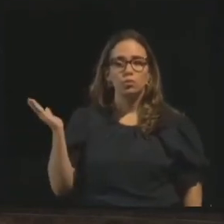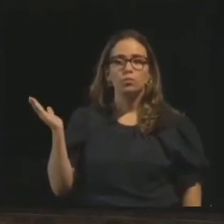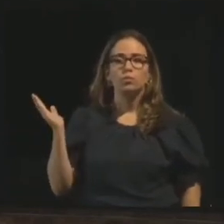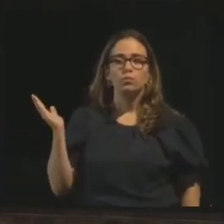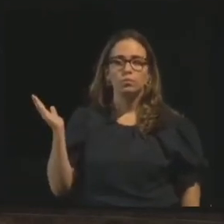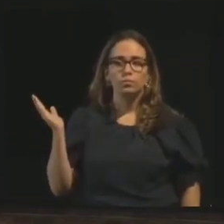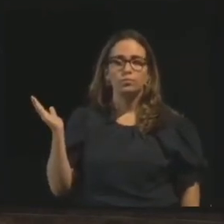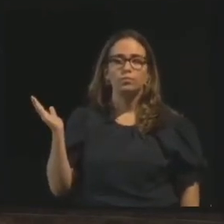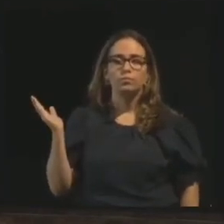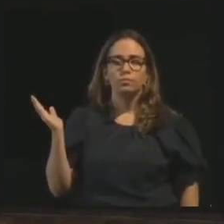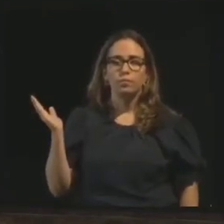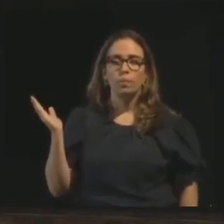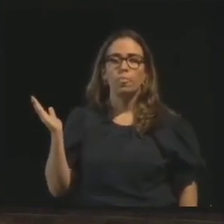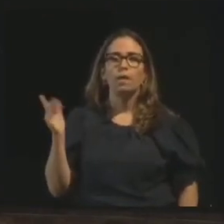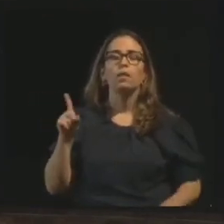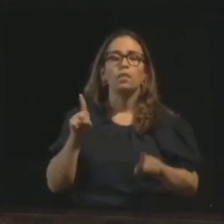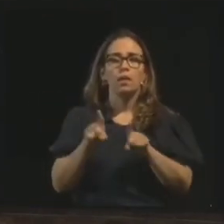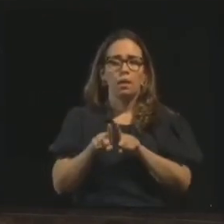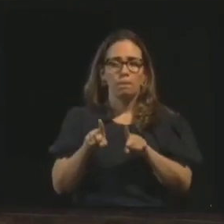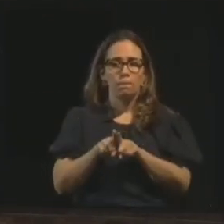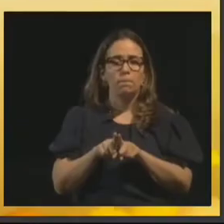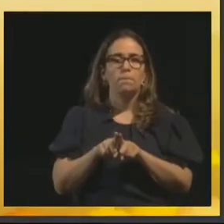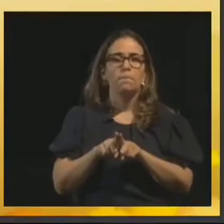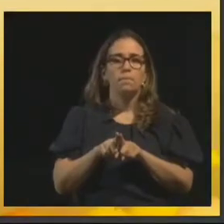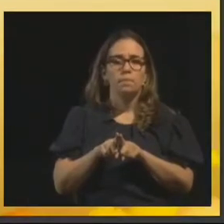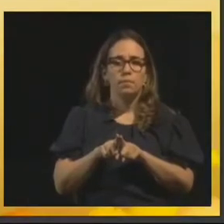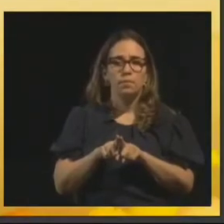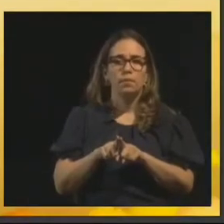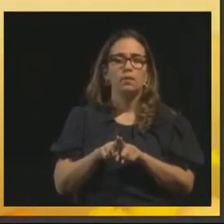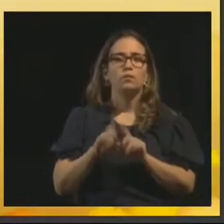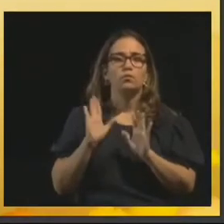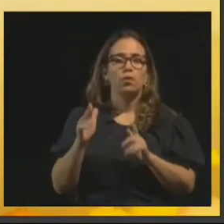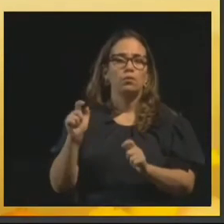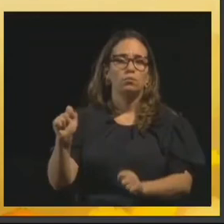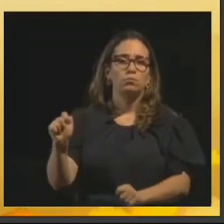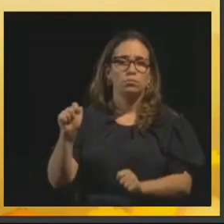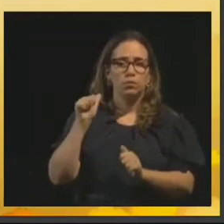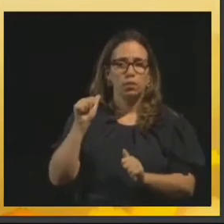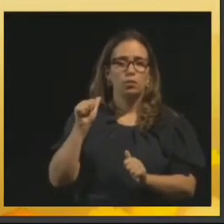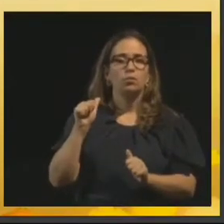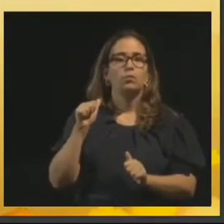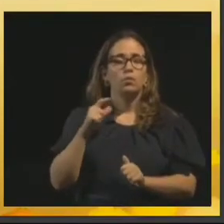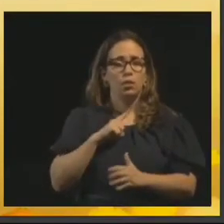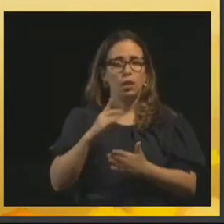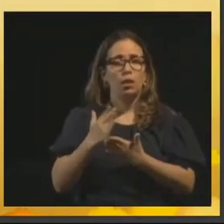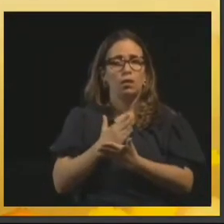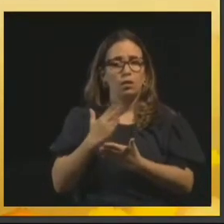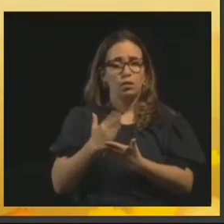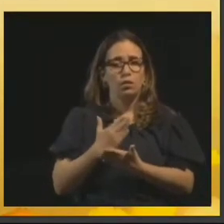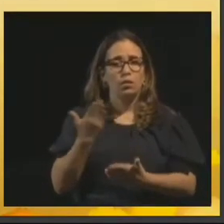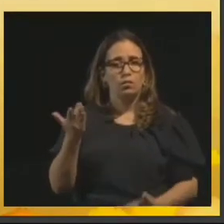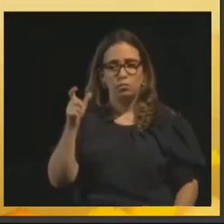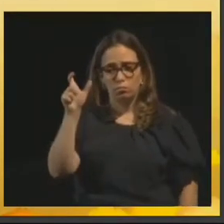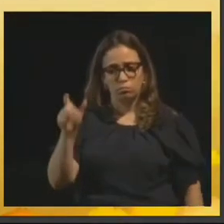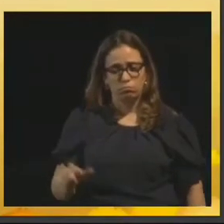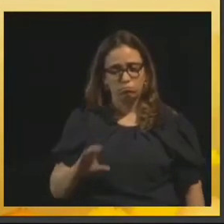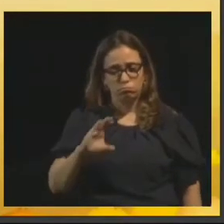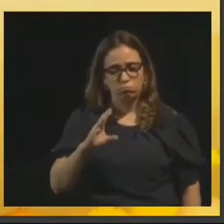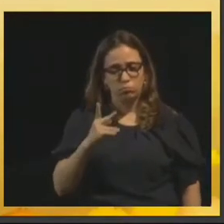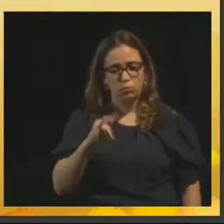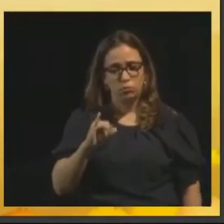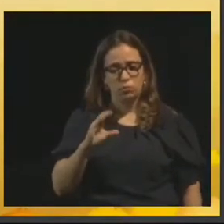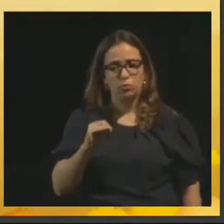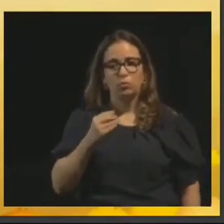Chico Amor Xavier, também reconheceu ter sido enganado, está no livro, Chico Xavier, um homem e o médium, de um